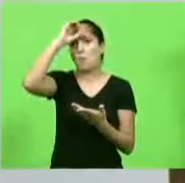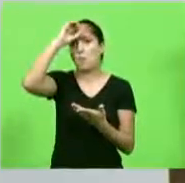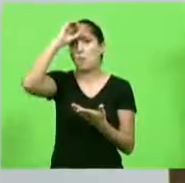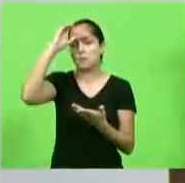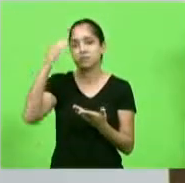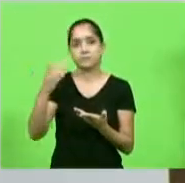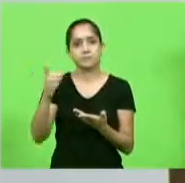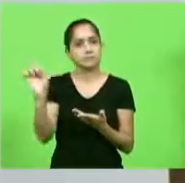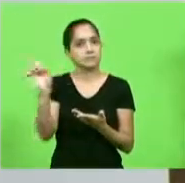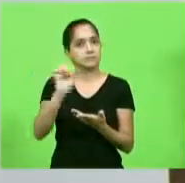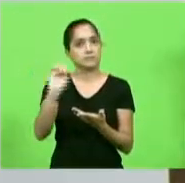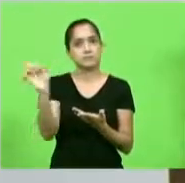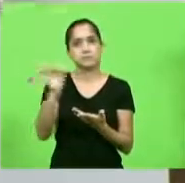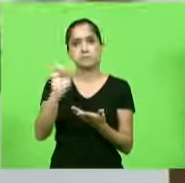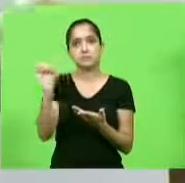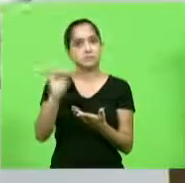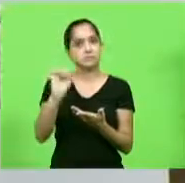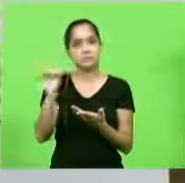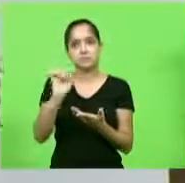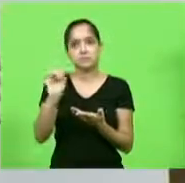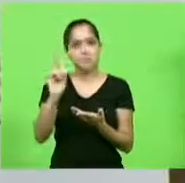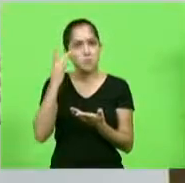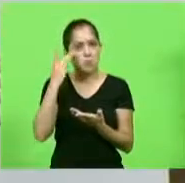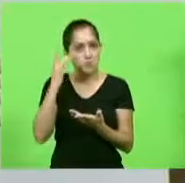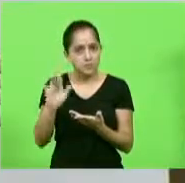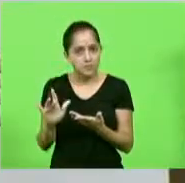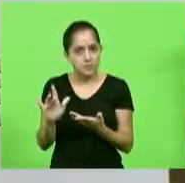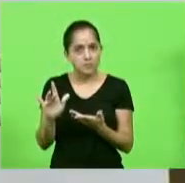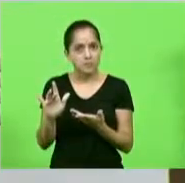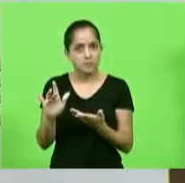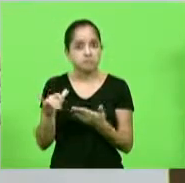não, Jacaré? Não sabia?